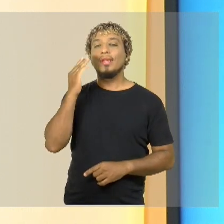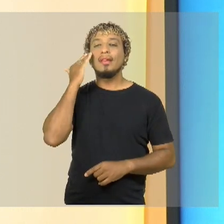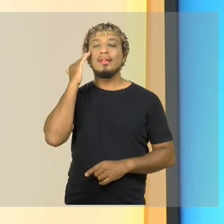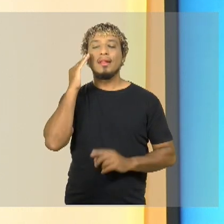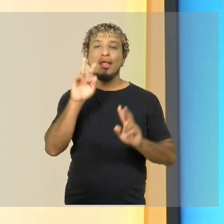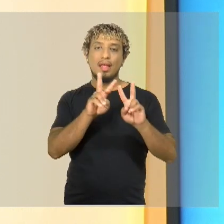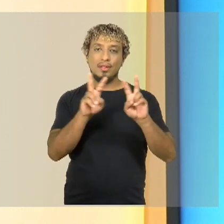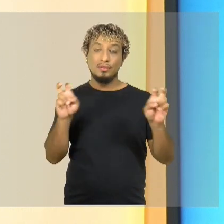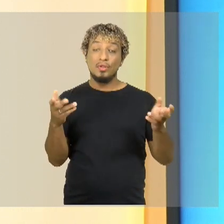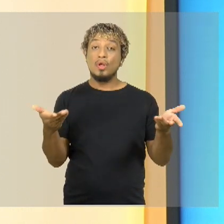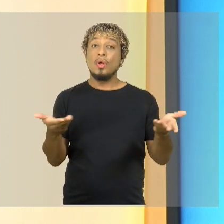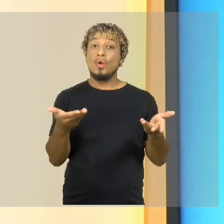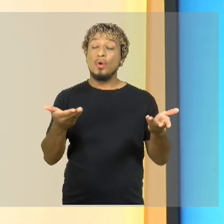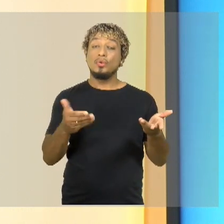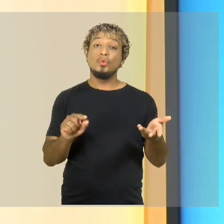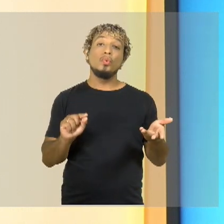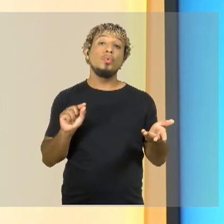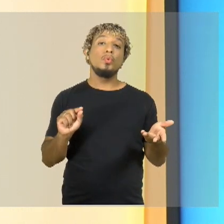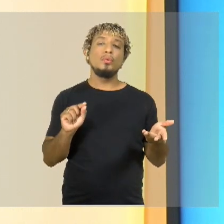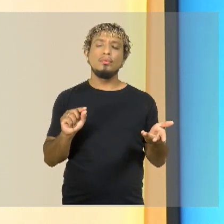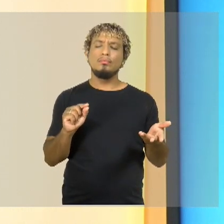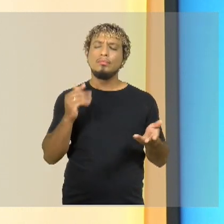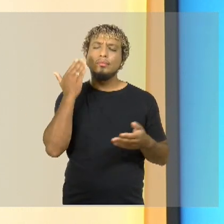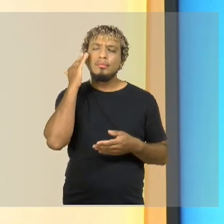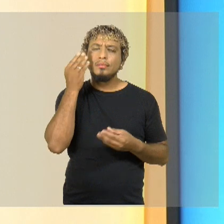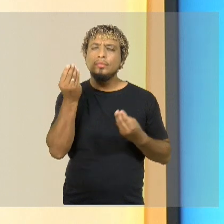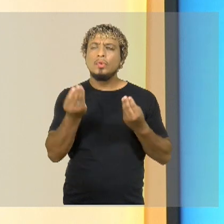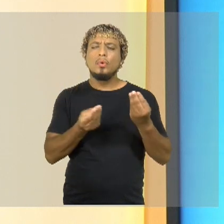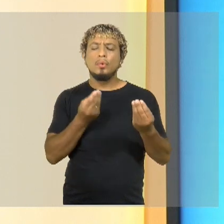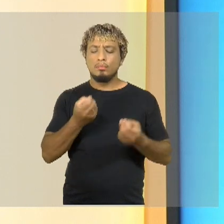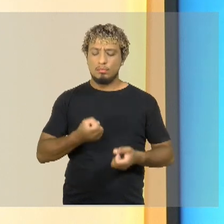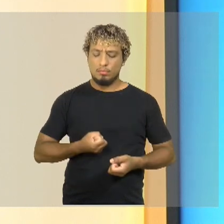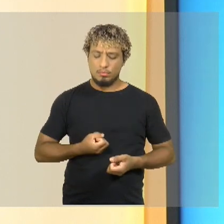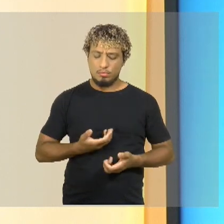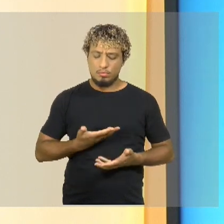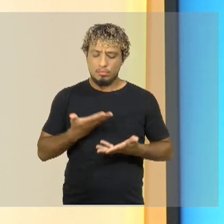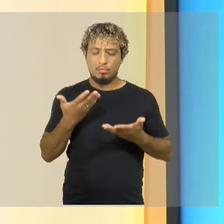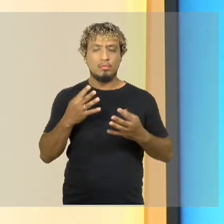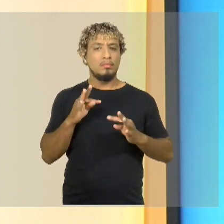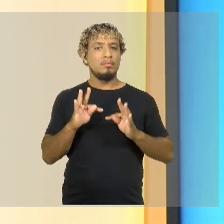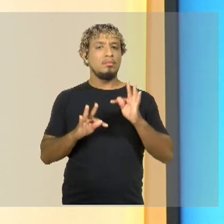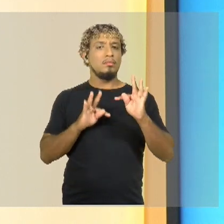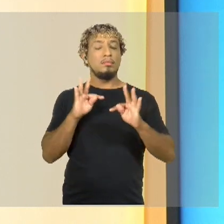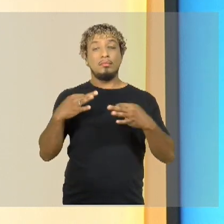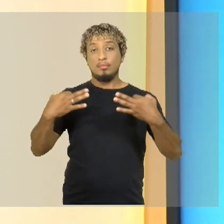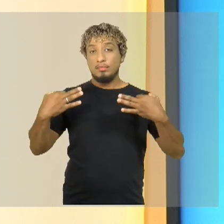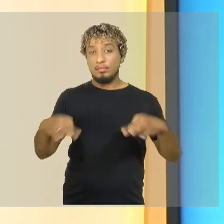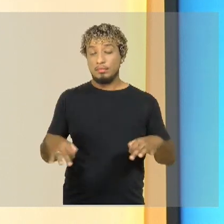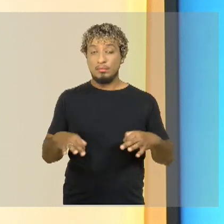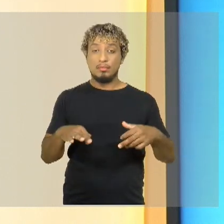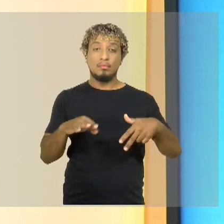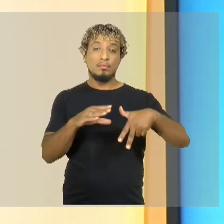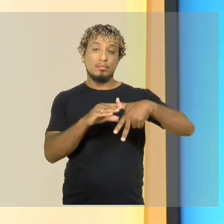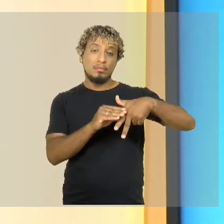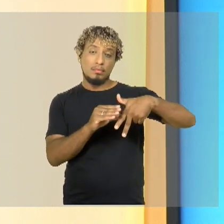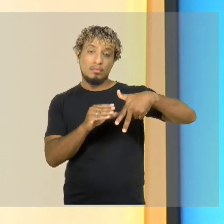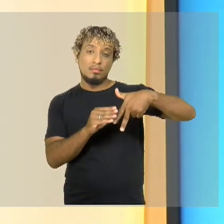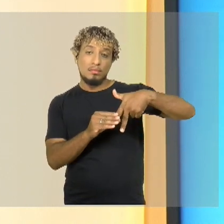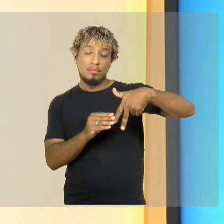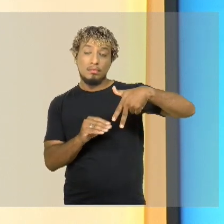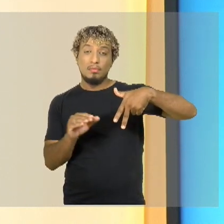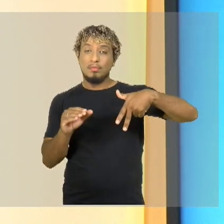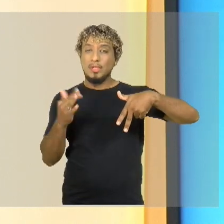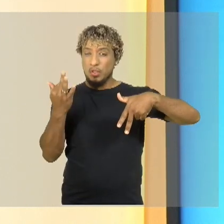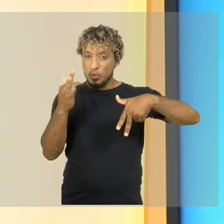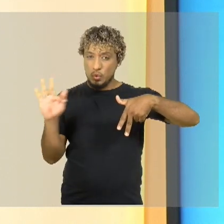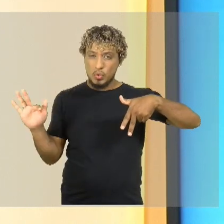Assunto. Hoje vamos entender mais como se manifesta e o tratamento adequado para fibromialgia, uma